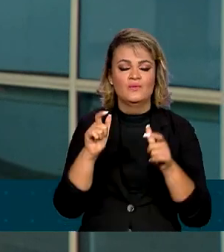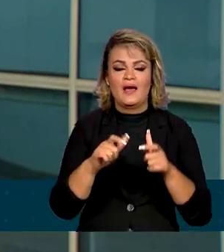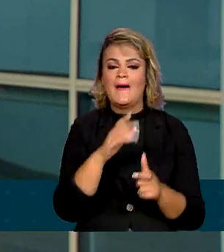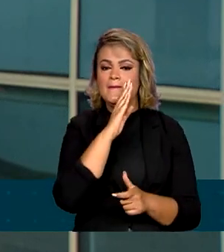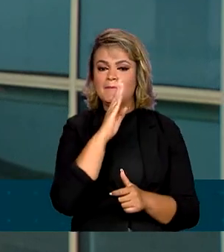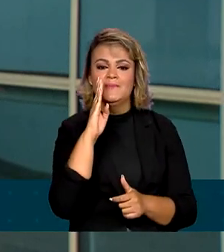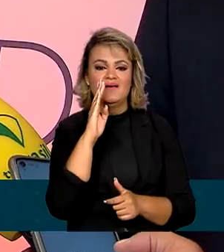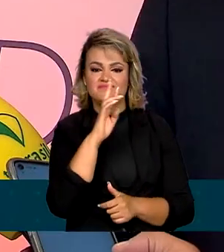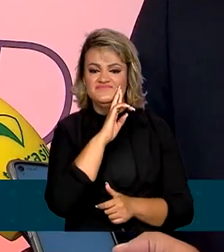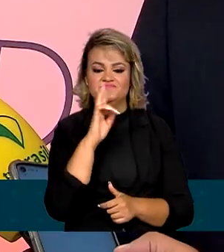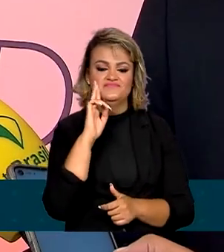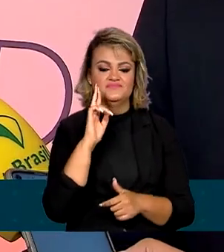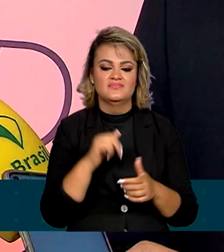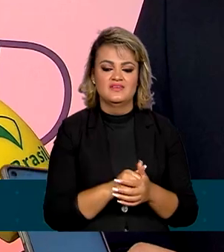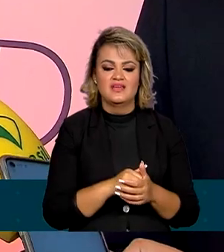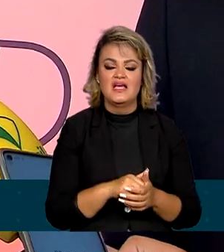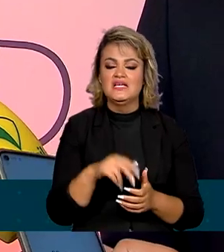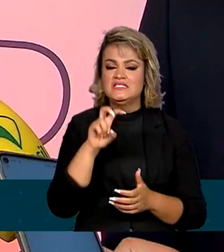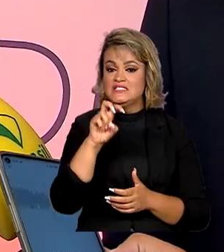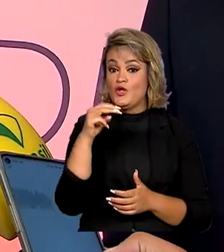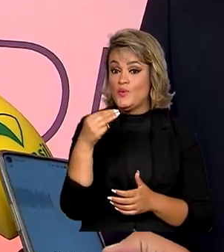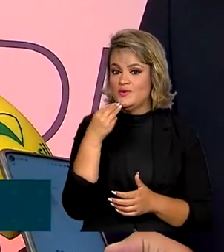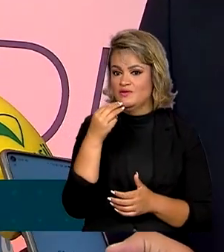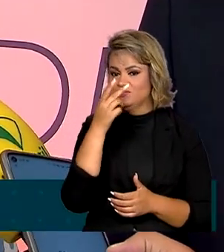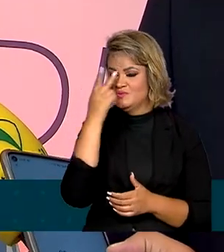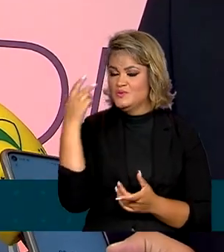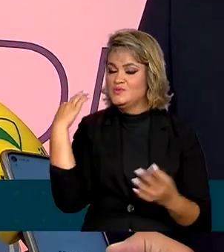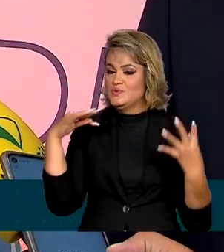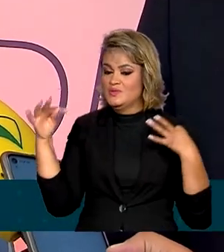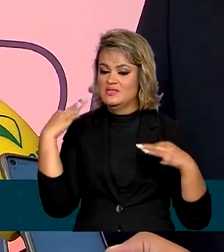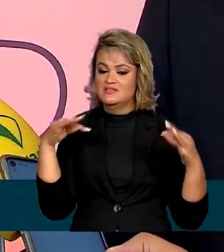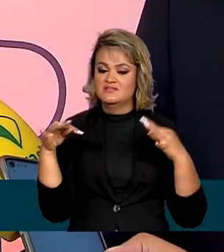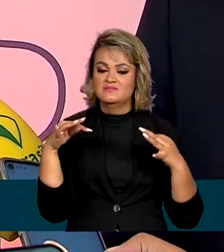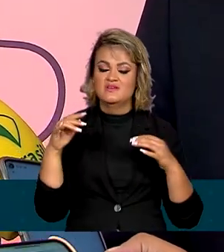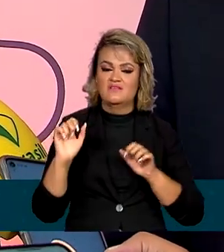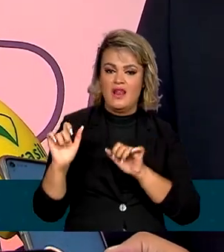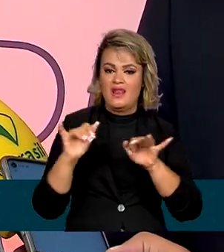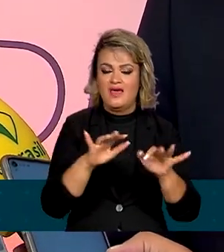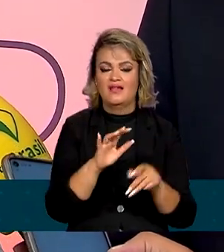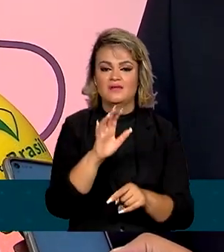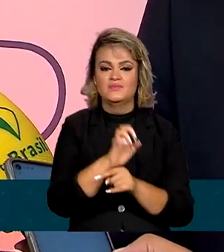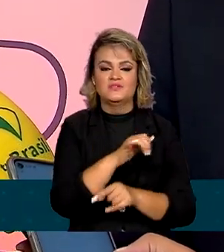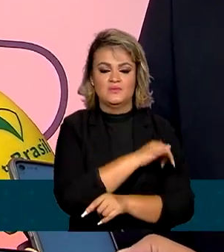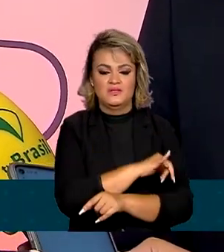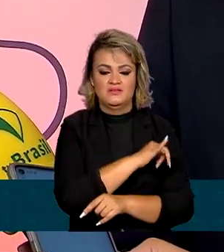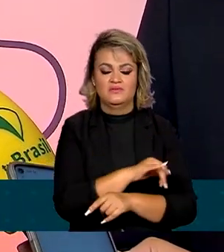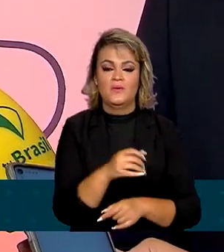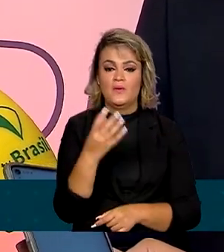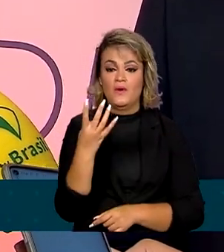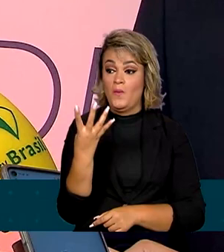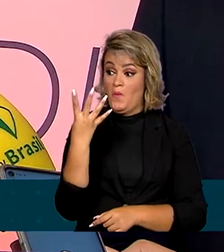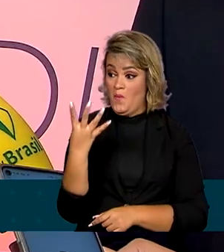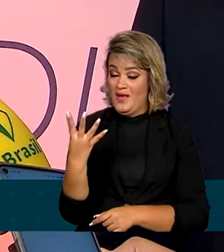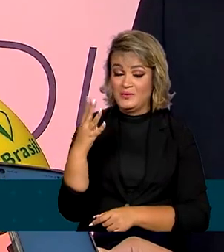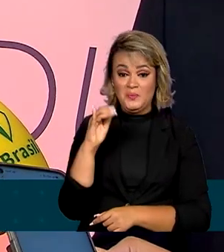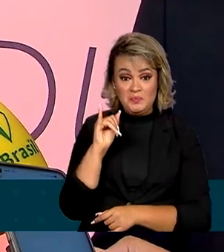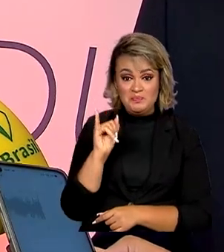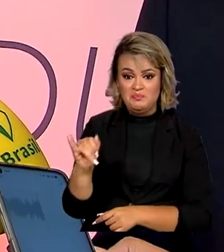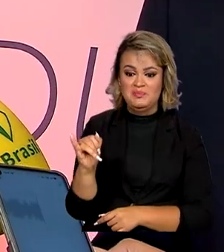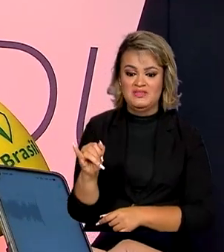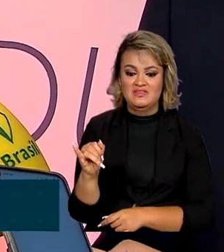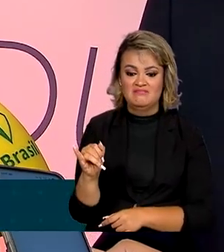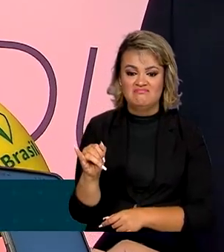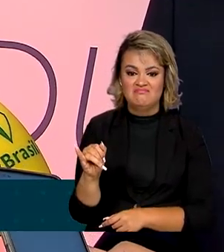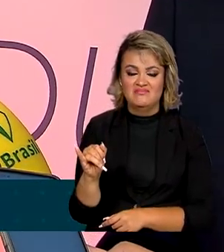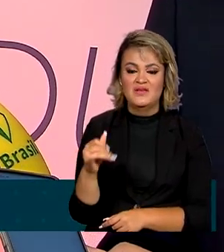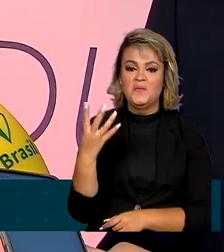restaurantes. 5 milhões de turistas vai receber no estado do Rio de Janeiro, 4 bi, que a cidade também